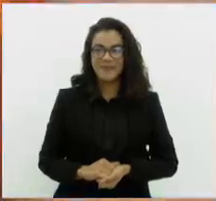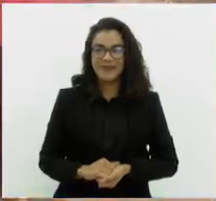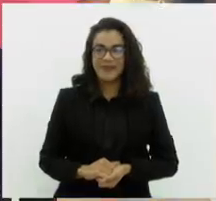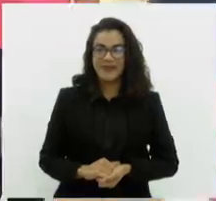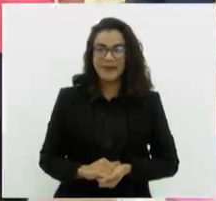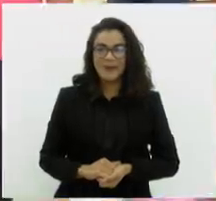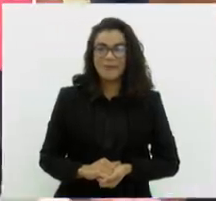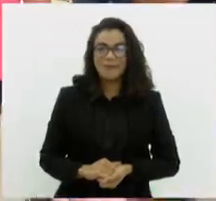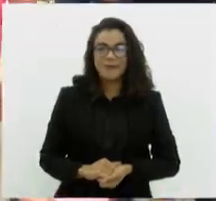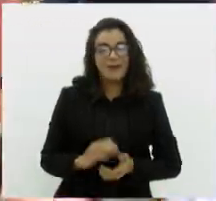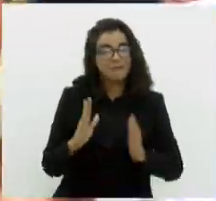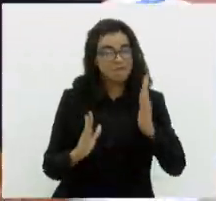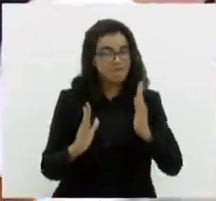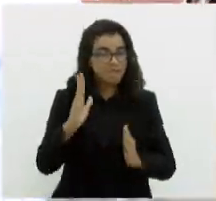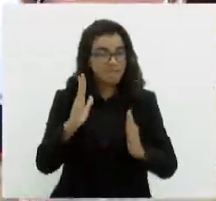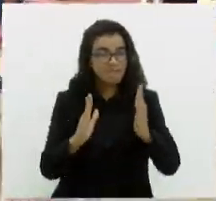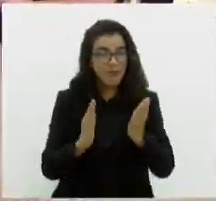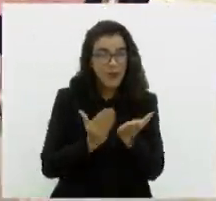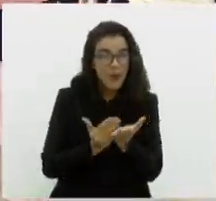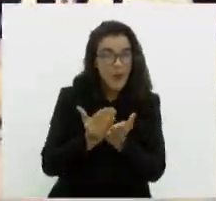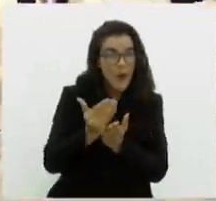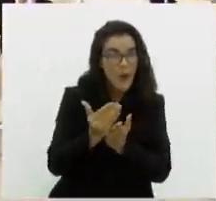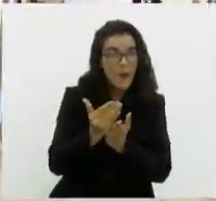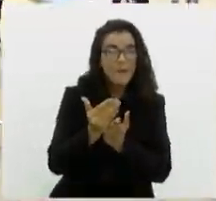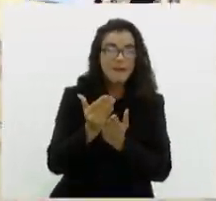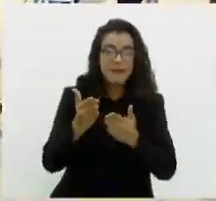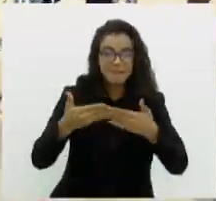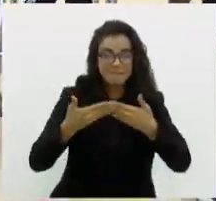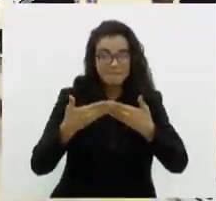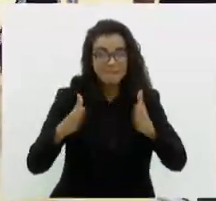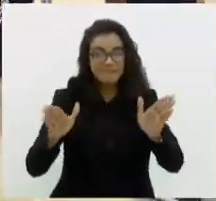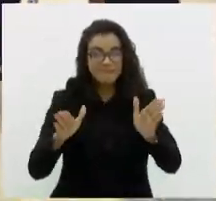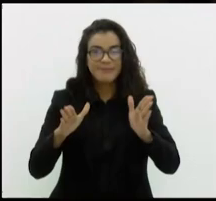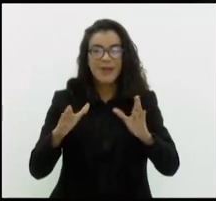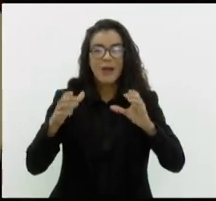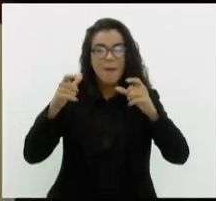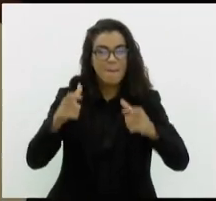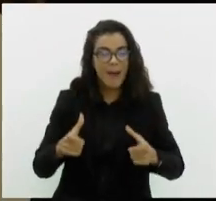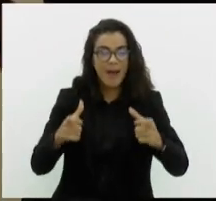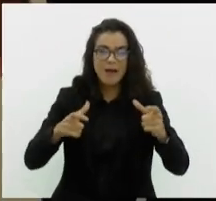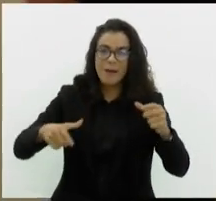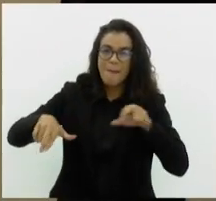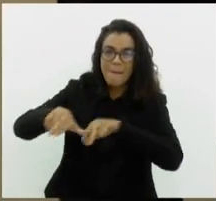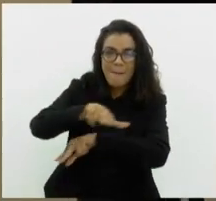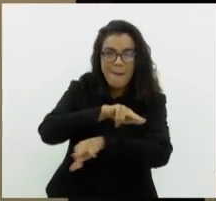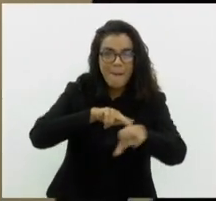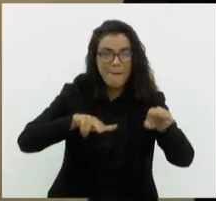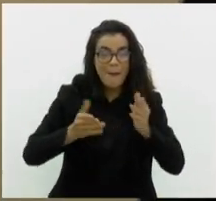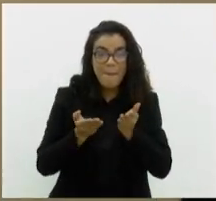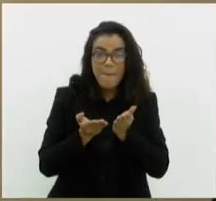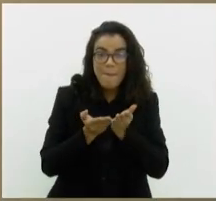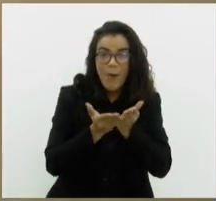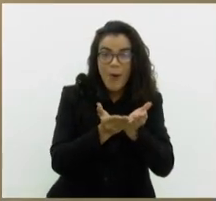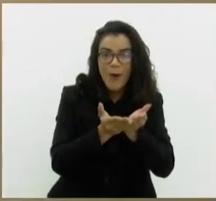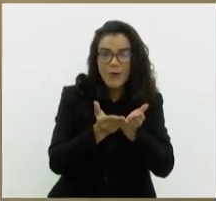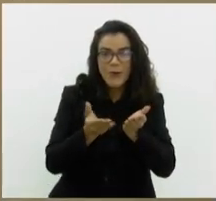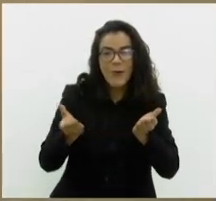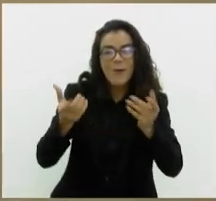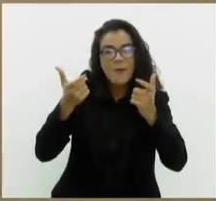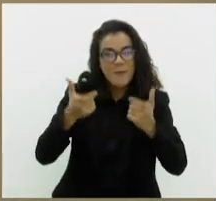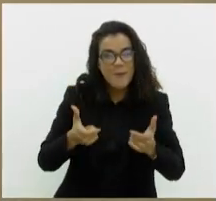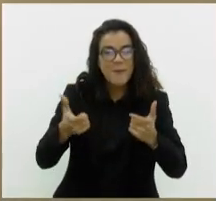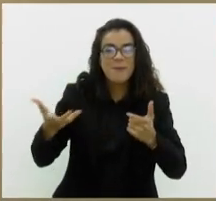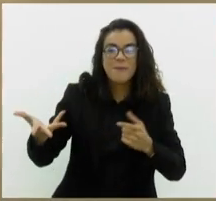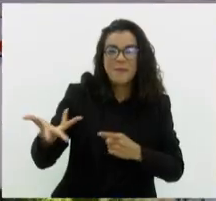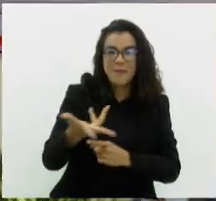Com previsão de entrar em funcionamento em maio, foi inaugurado o hub de inovação Porto Mara Valley, no mesmo lugar do Porto Maravilha,